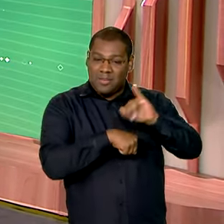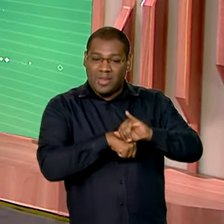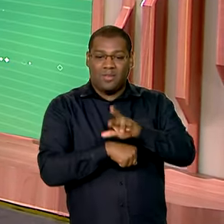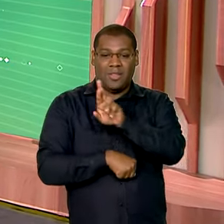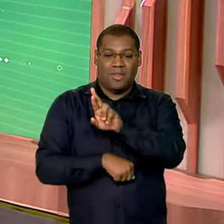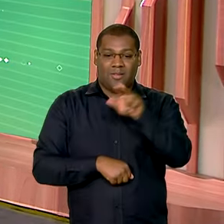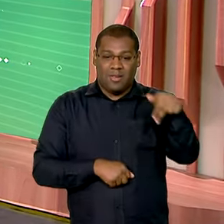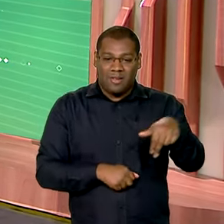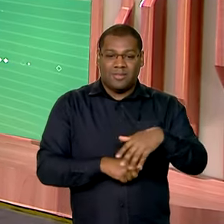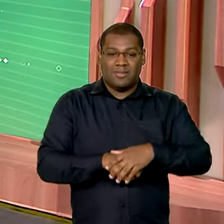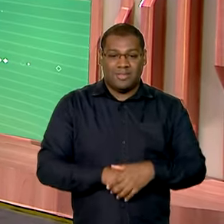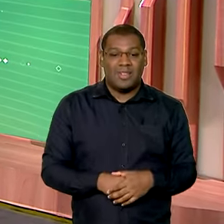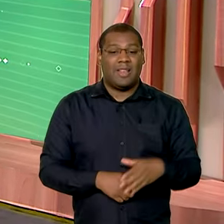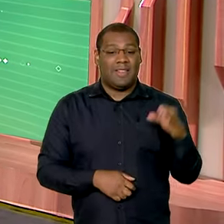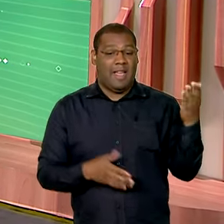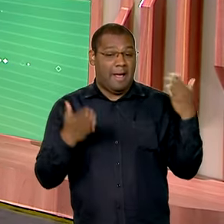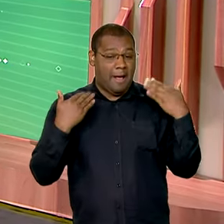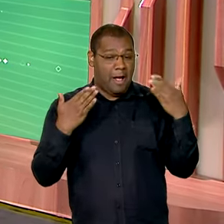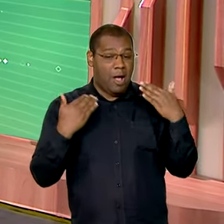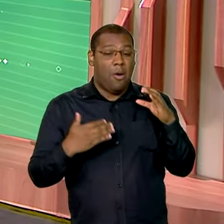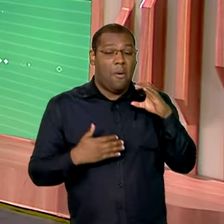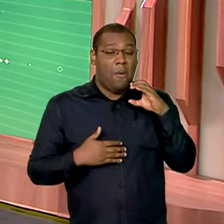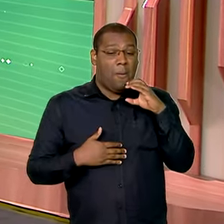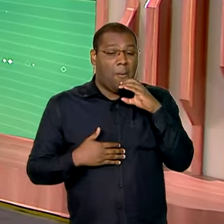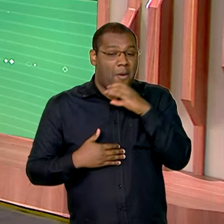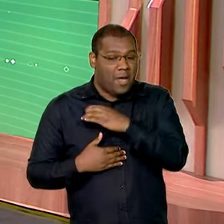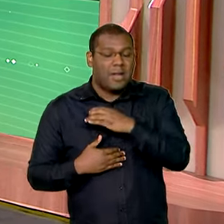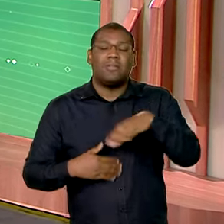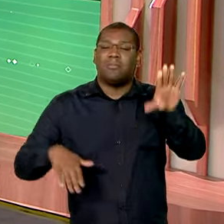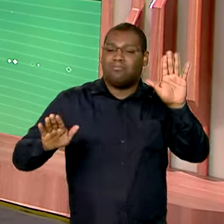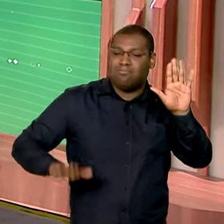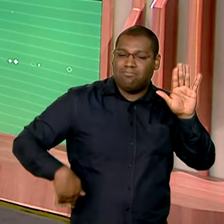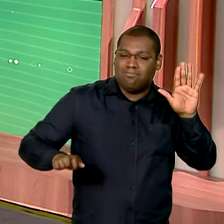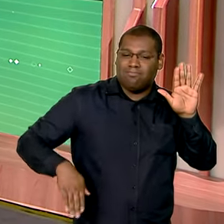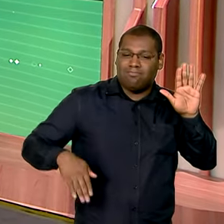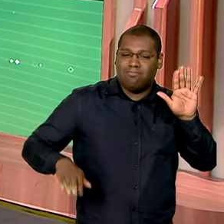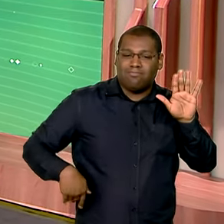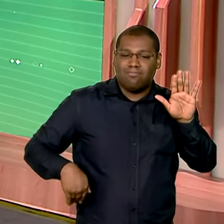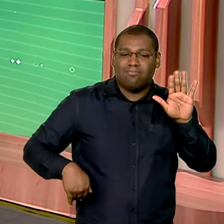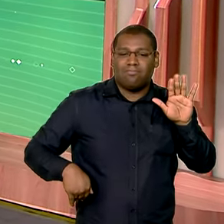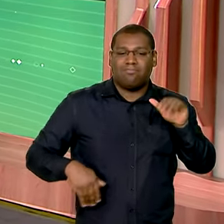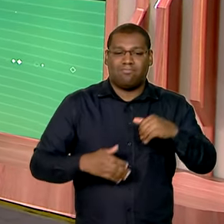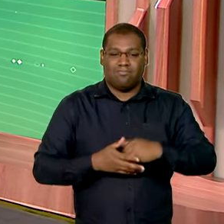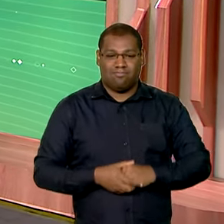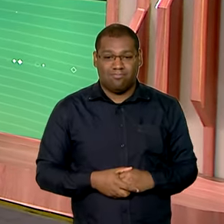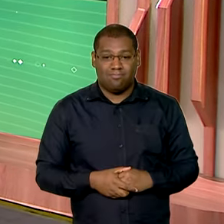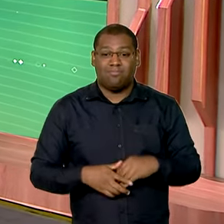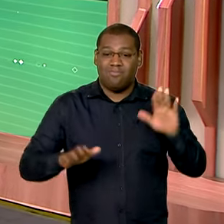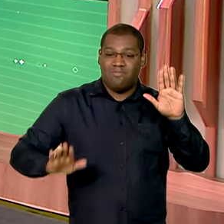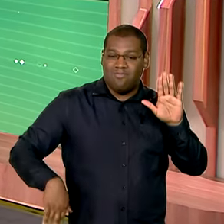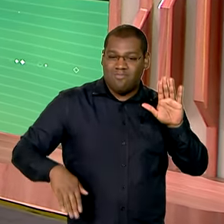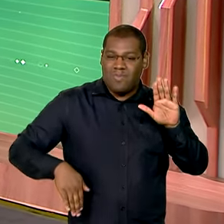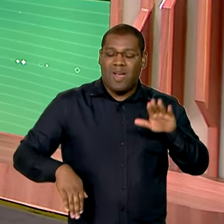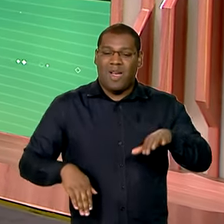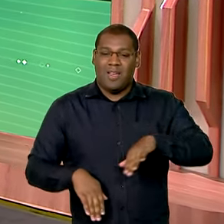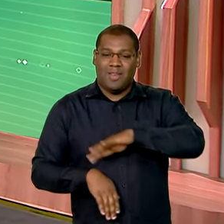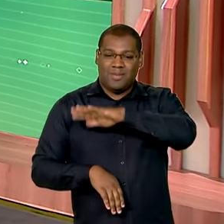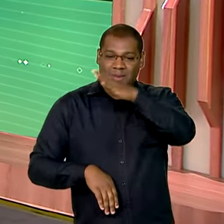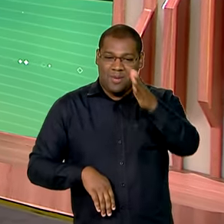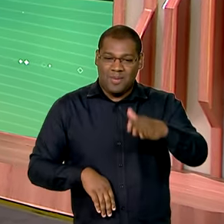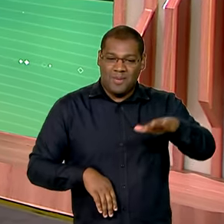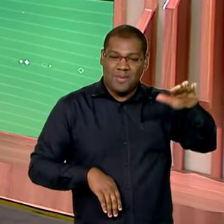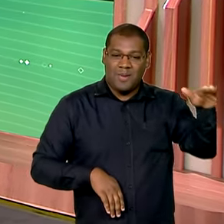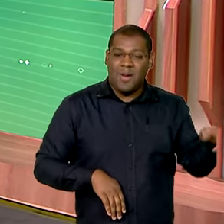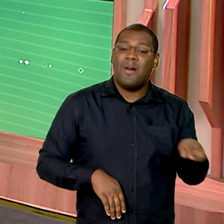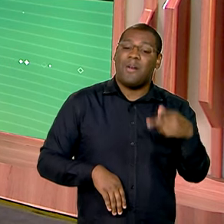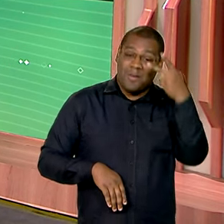Natal tem clima tropical quente e úmido com uma costa litorânea marcada pela presença de dunas e falésias quem já foi